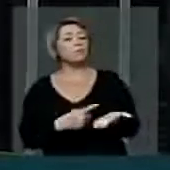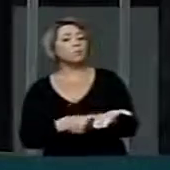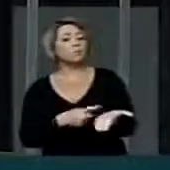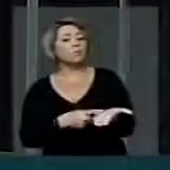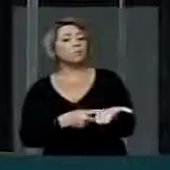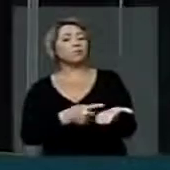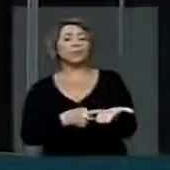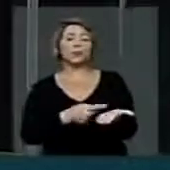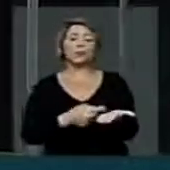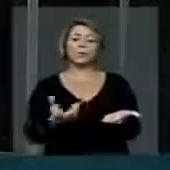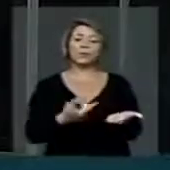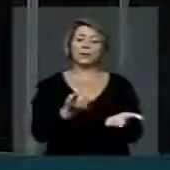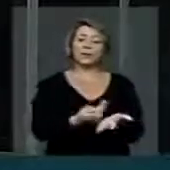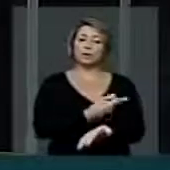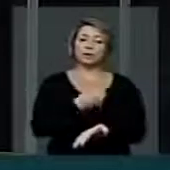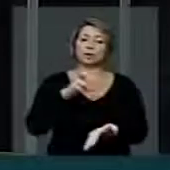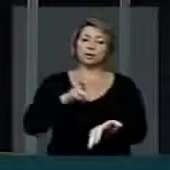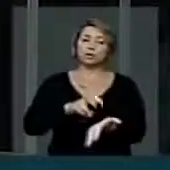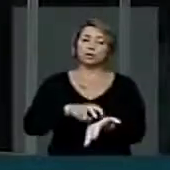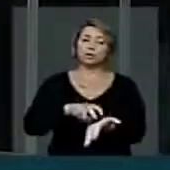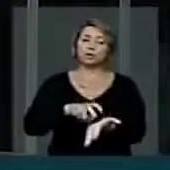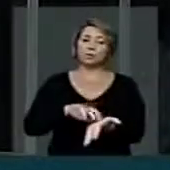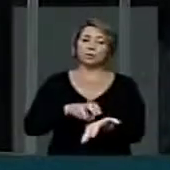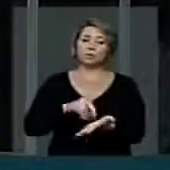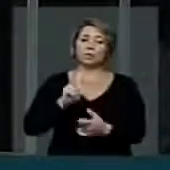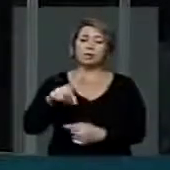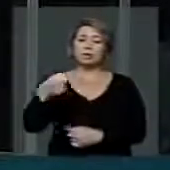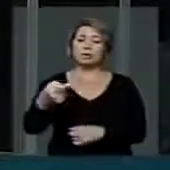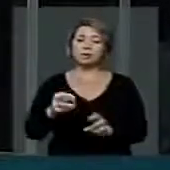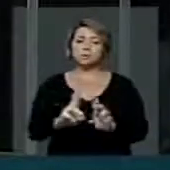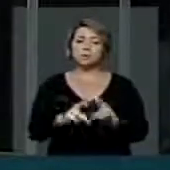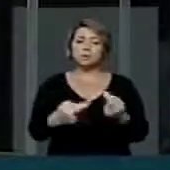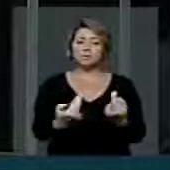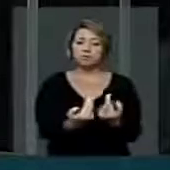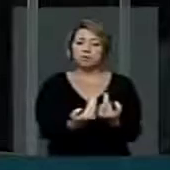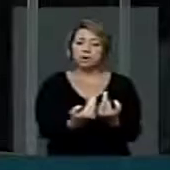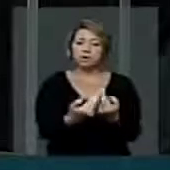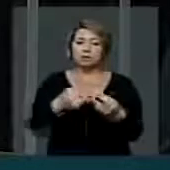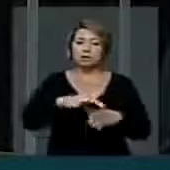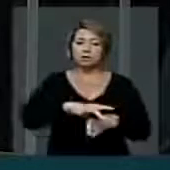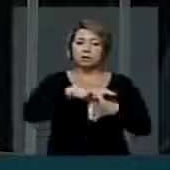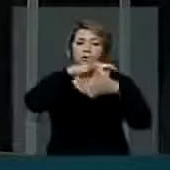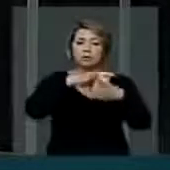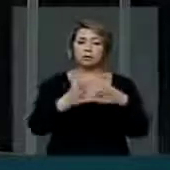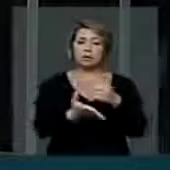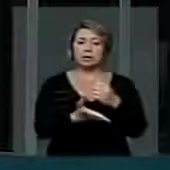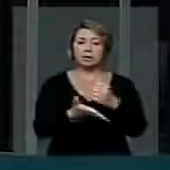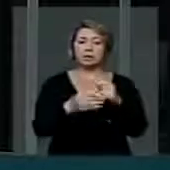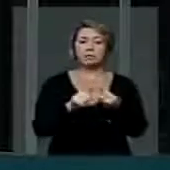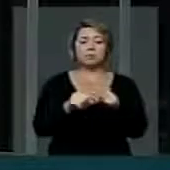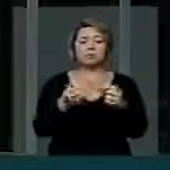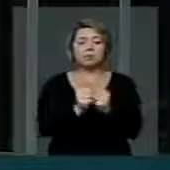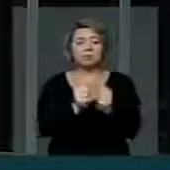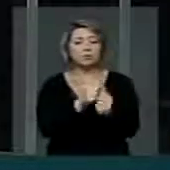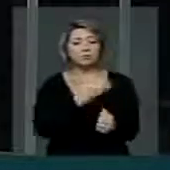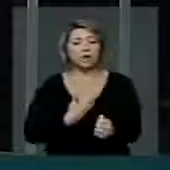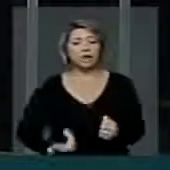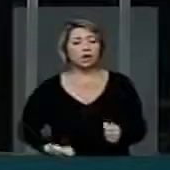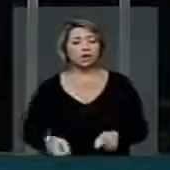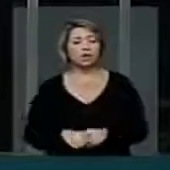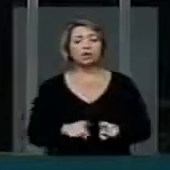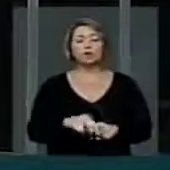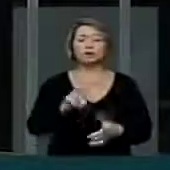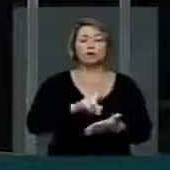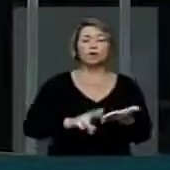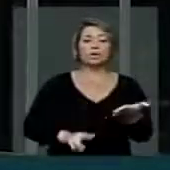produzido na manhã de hoje, depois da reunião dos líderes da base entre o deputado Rogério Carvalho, que é o relator